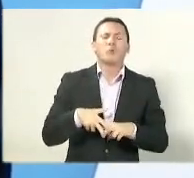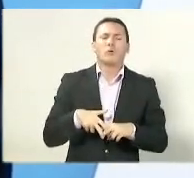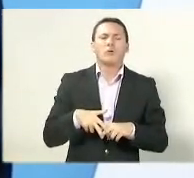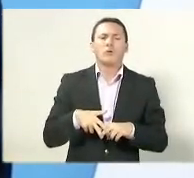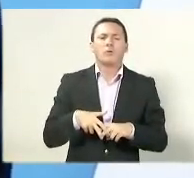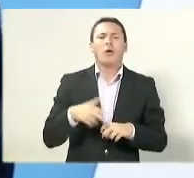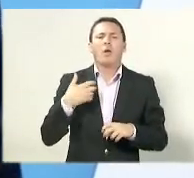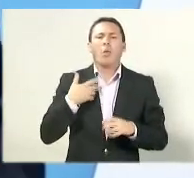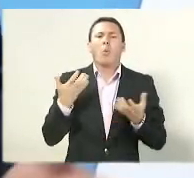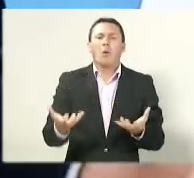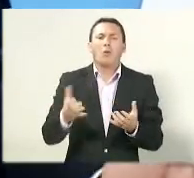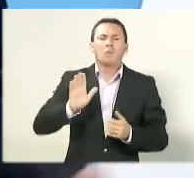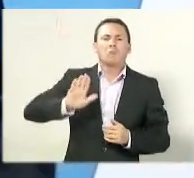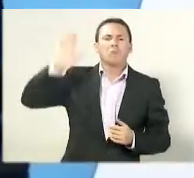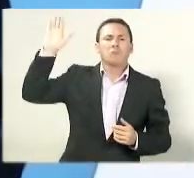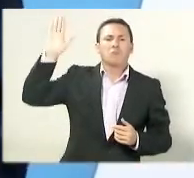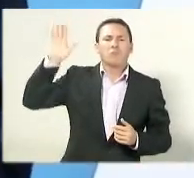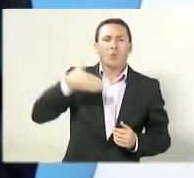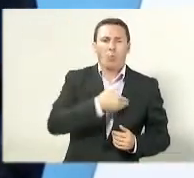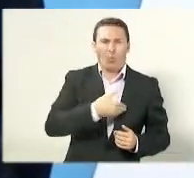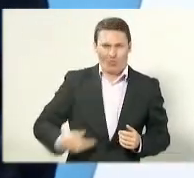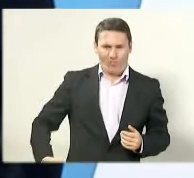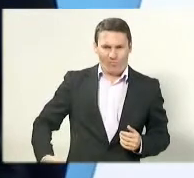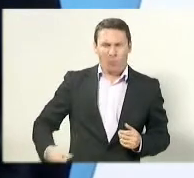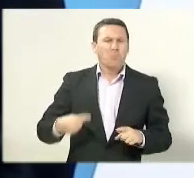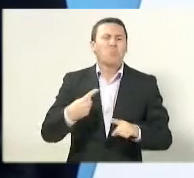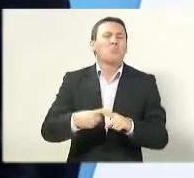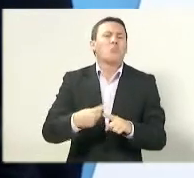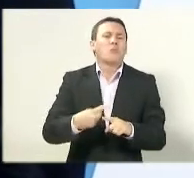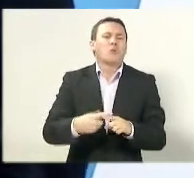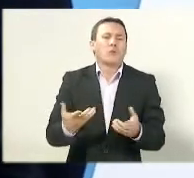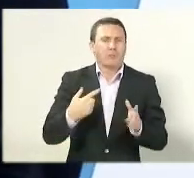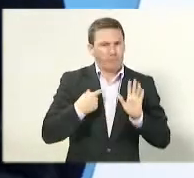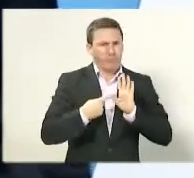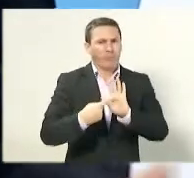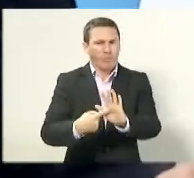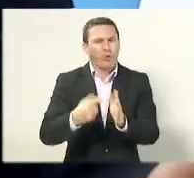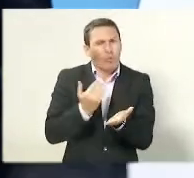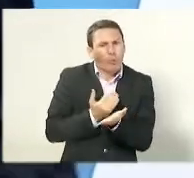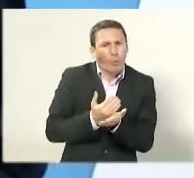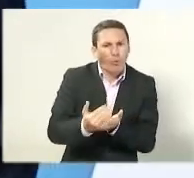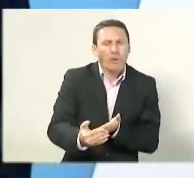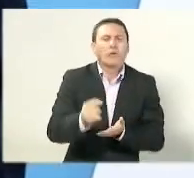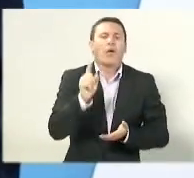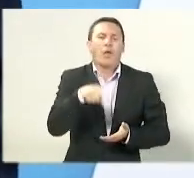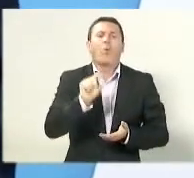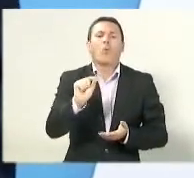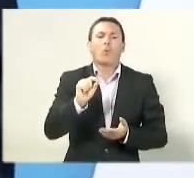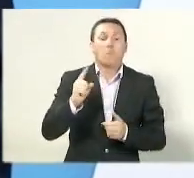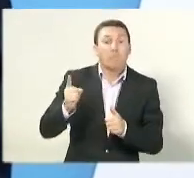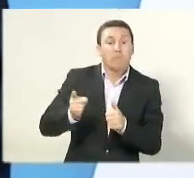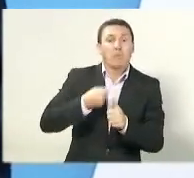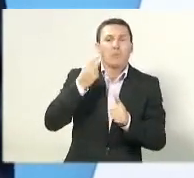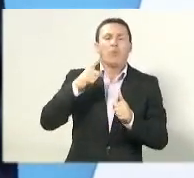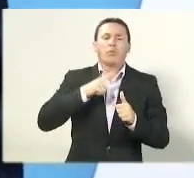inicio parabenizando todos os organizadores desse debate, os profissionais que trabalham na Rede Sim.